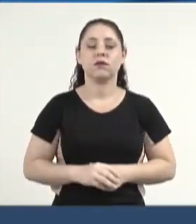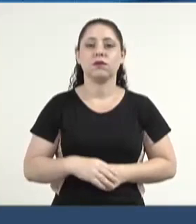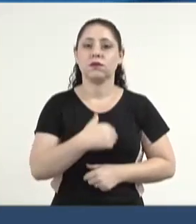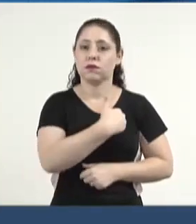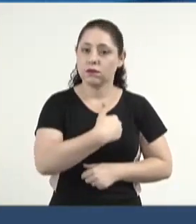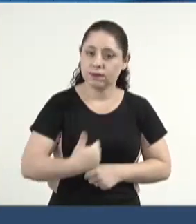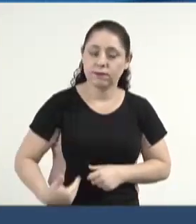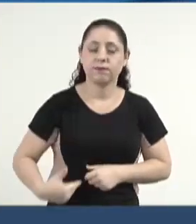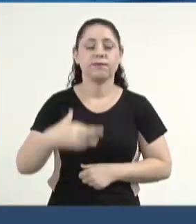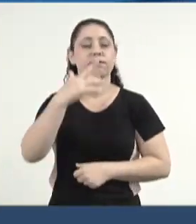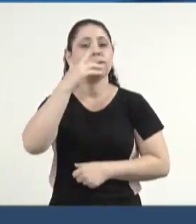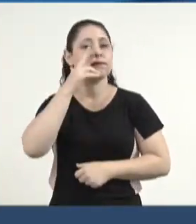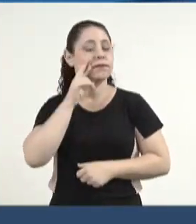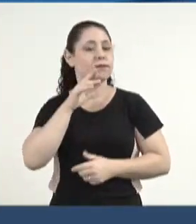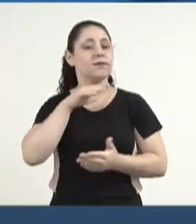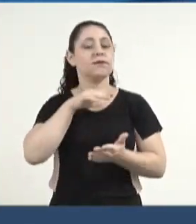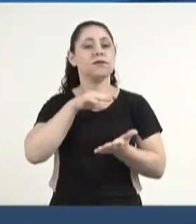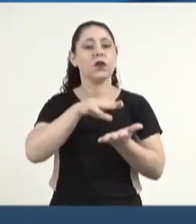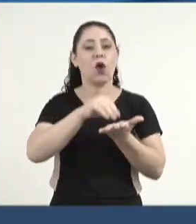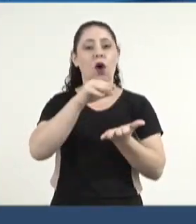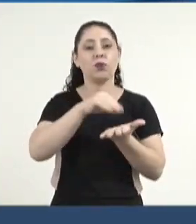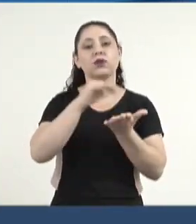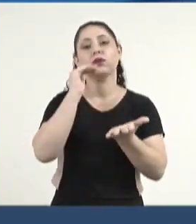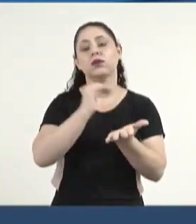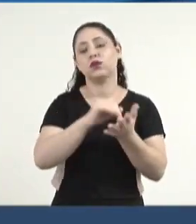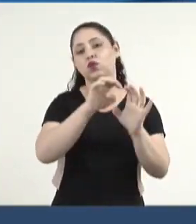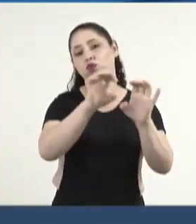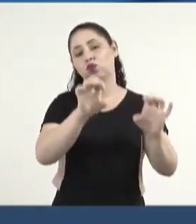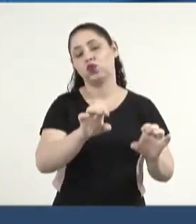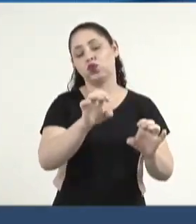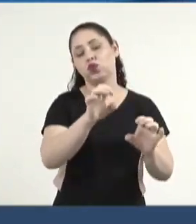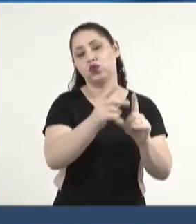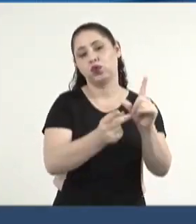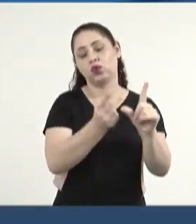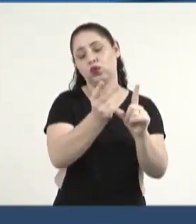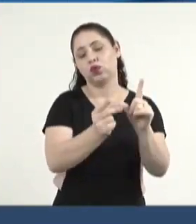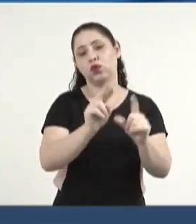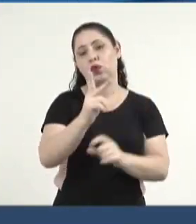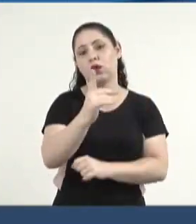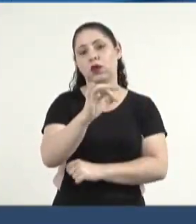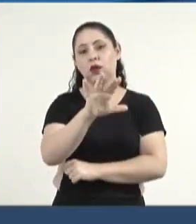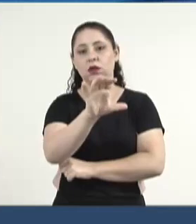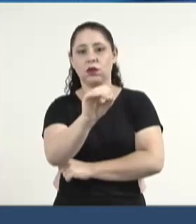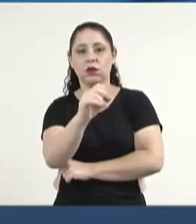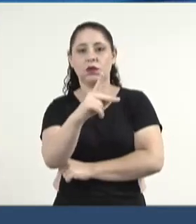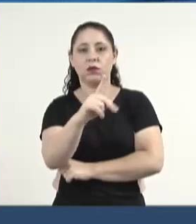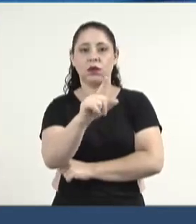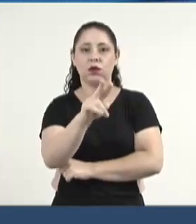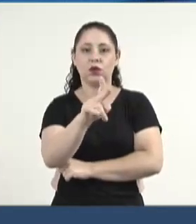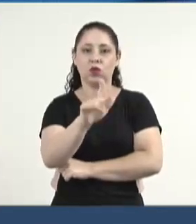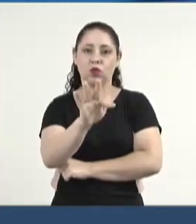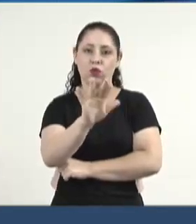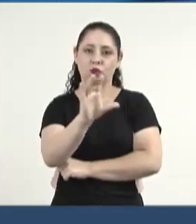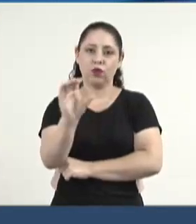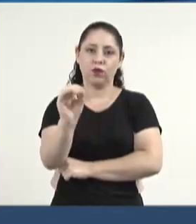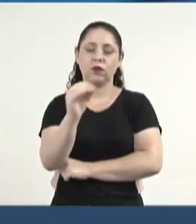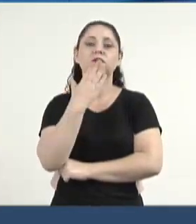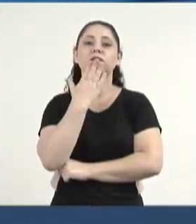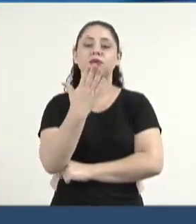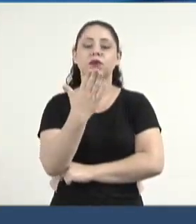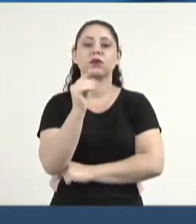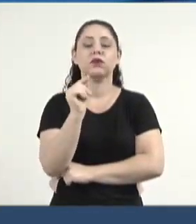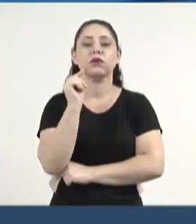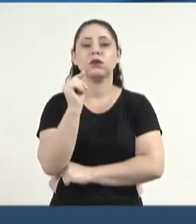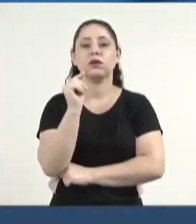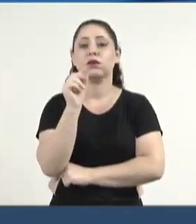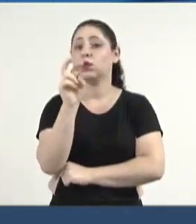governador Eduardo Riedel, para o nosso secretário de Infraestrutura e Logística, Hélio Pelufo, solicitando a destinação